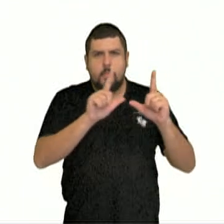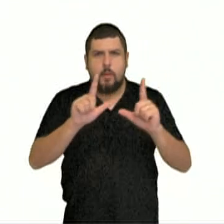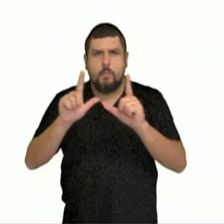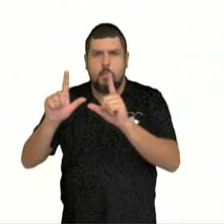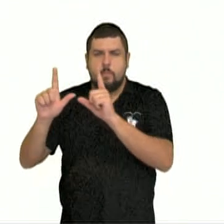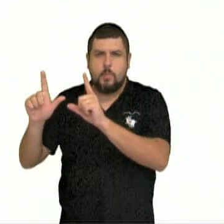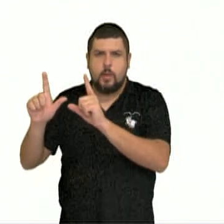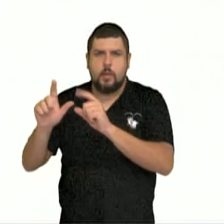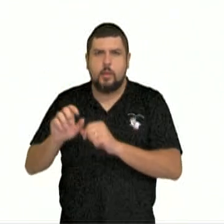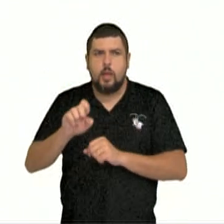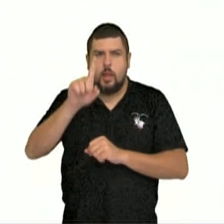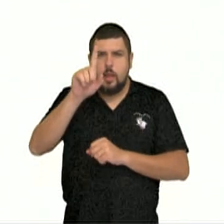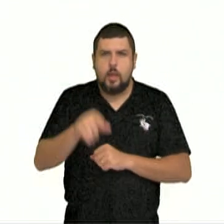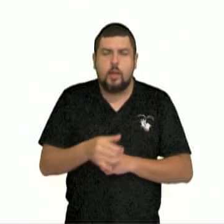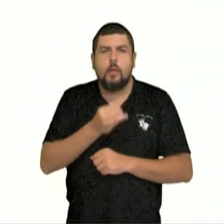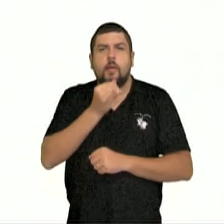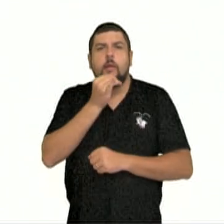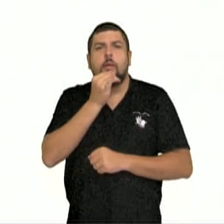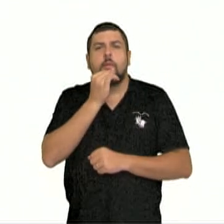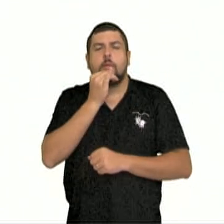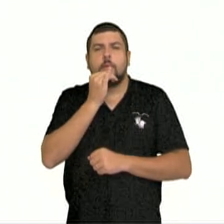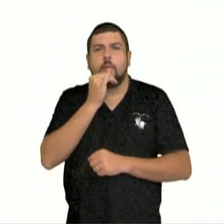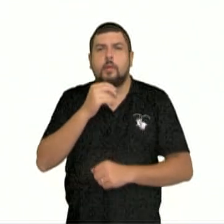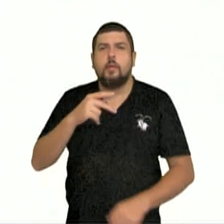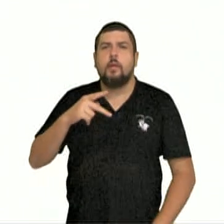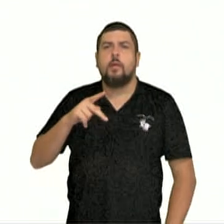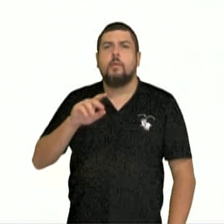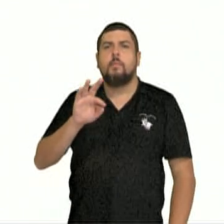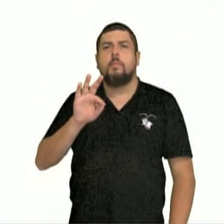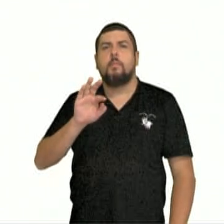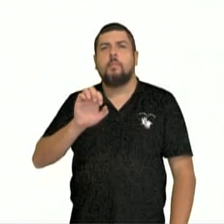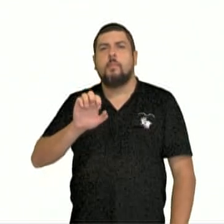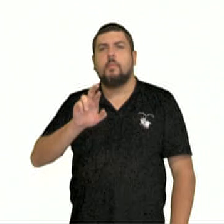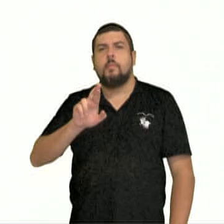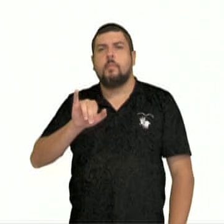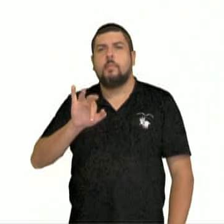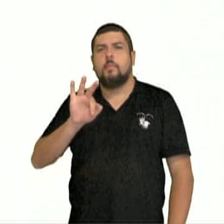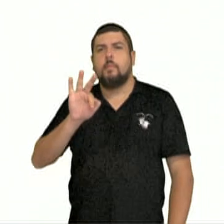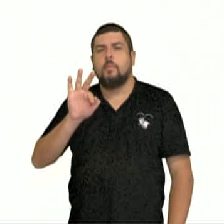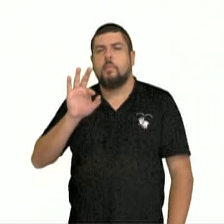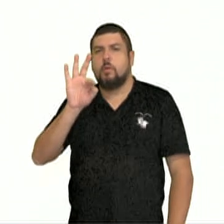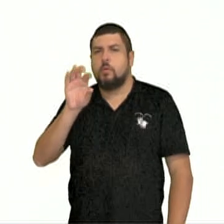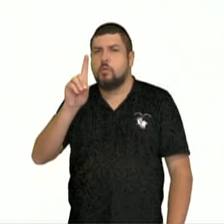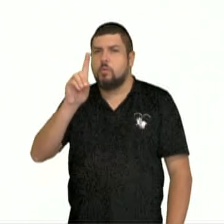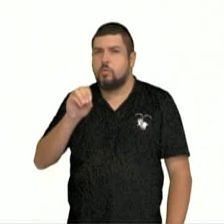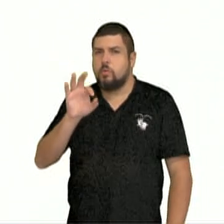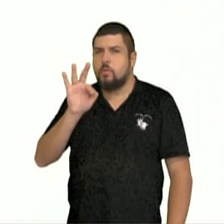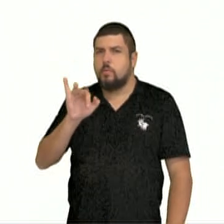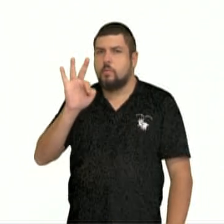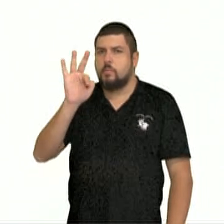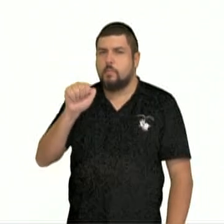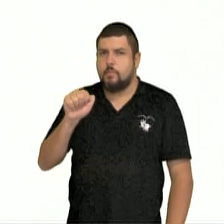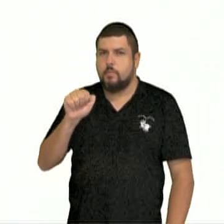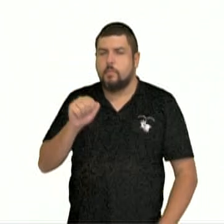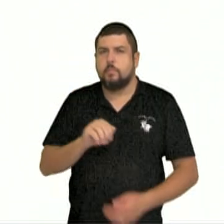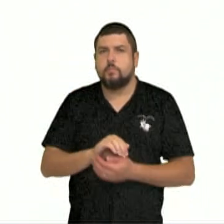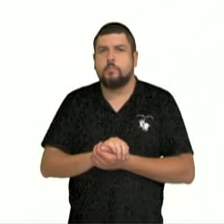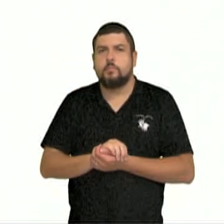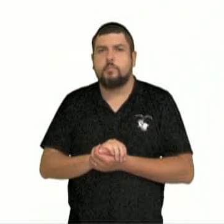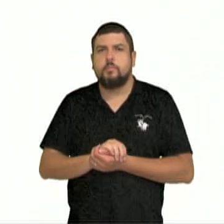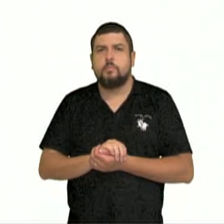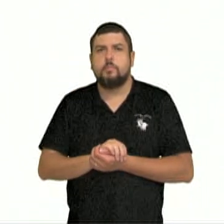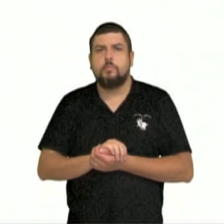exemplares de pteridófitas. Da esquerda para a direita, nós temos as